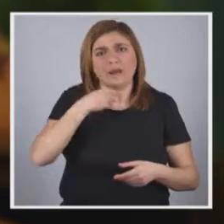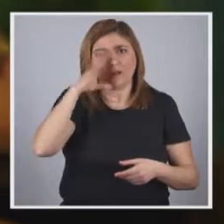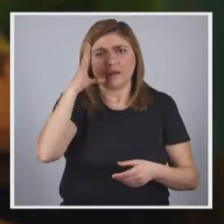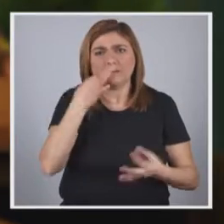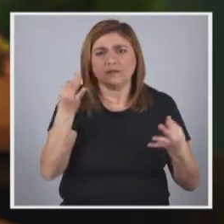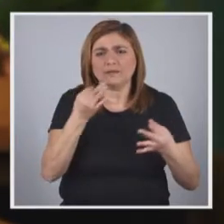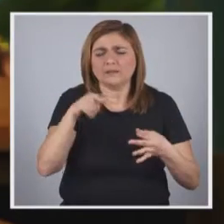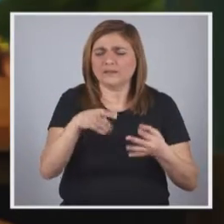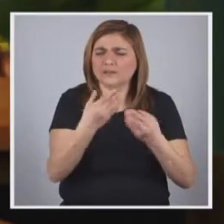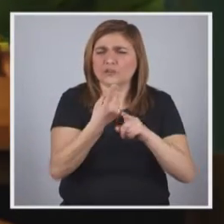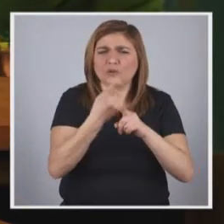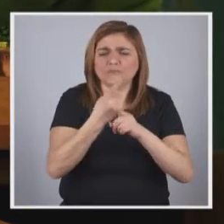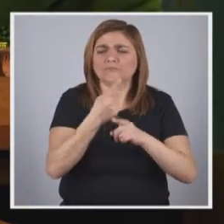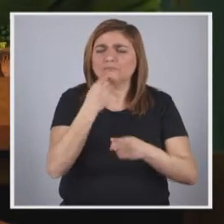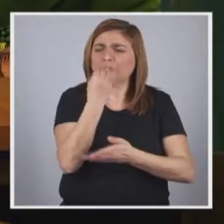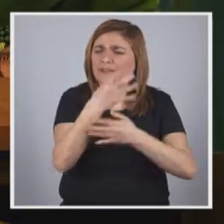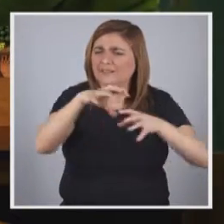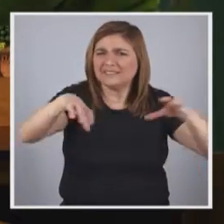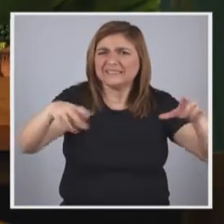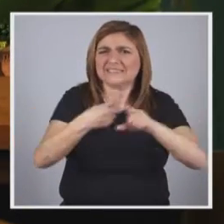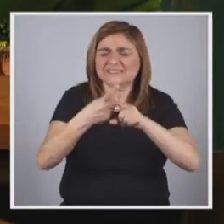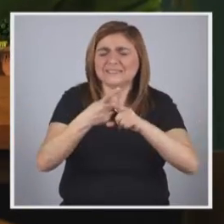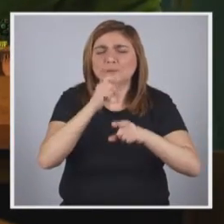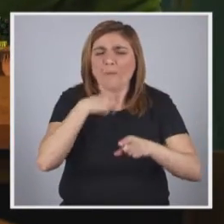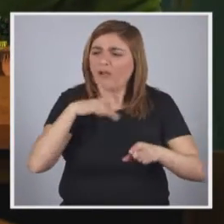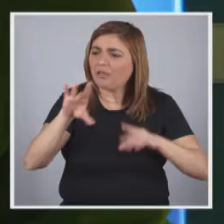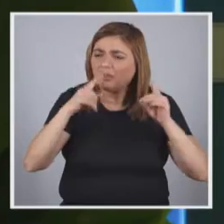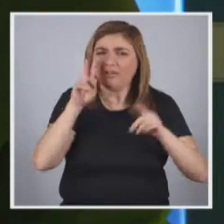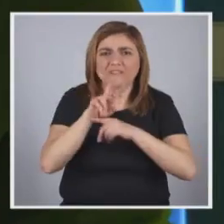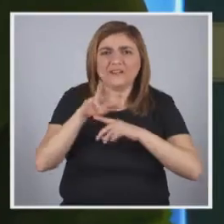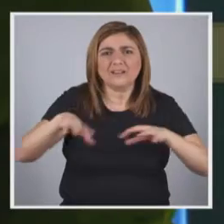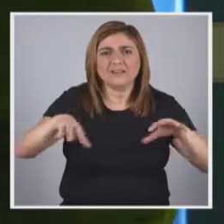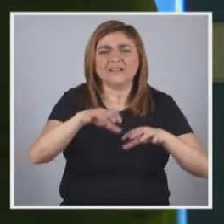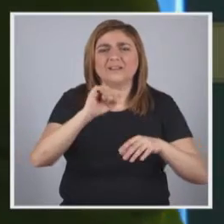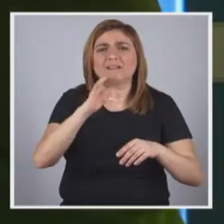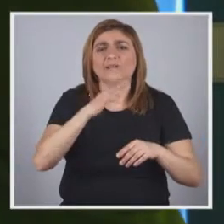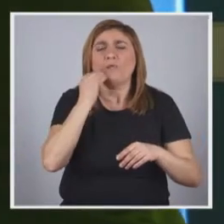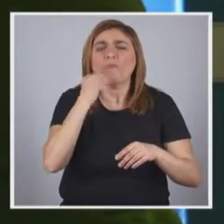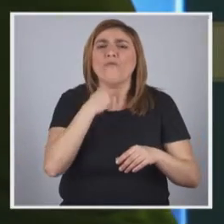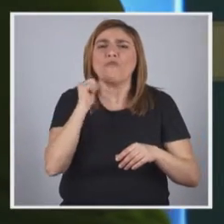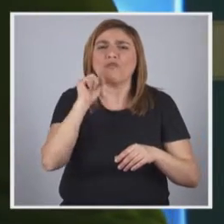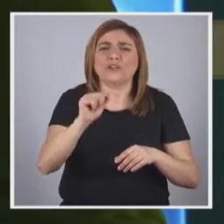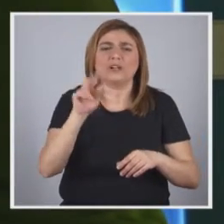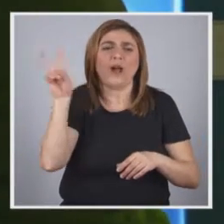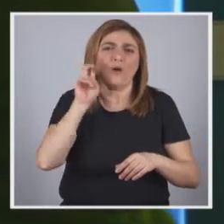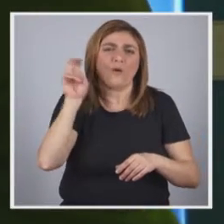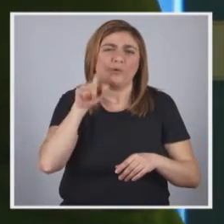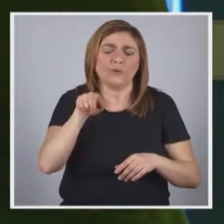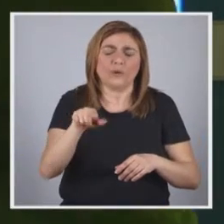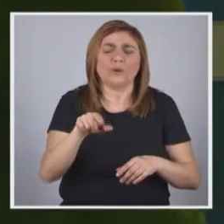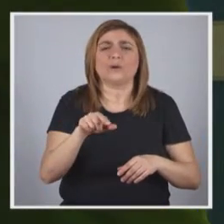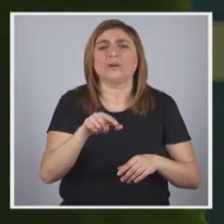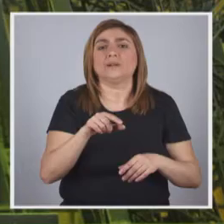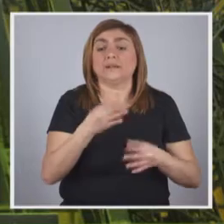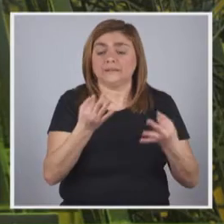surpreendeu foi este conjunto de monumentos que podemos visitar e percorrer, que nos são descritos pela voz do audioguia e